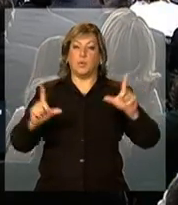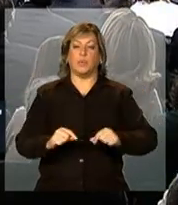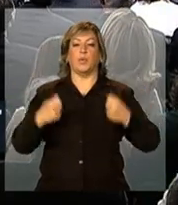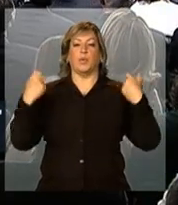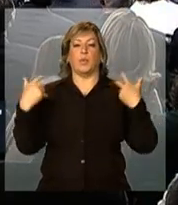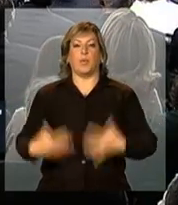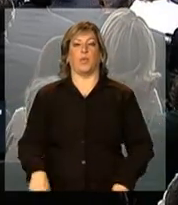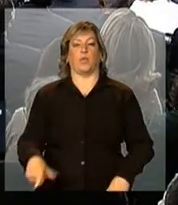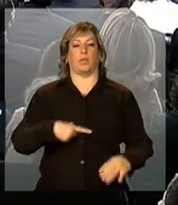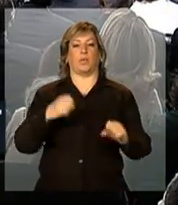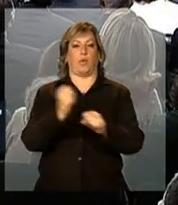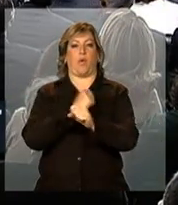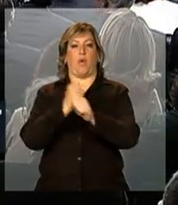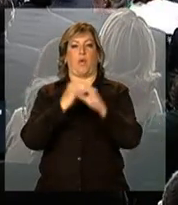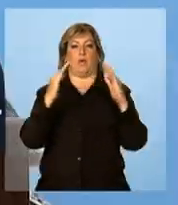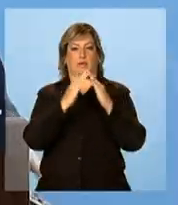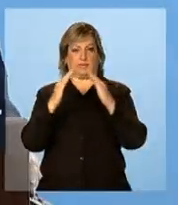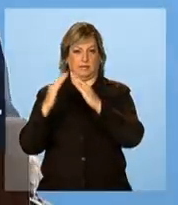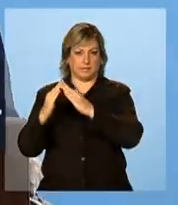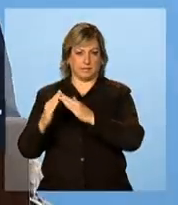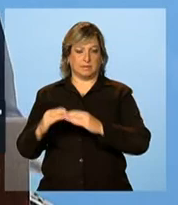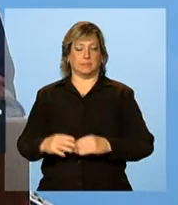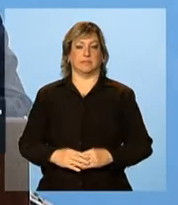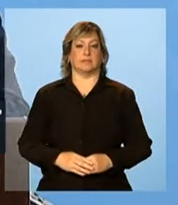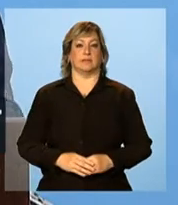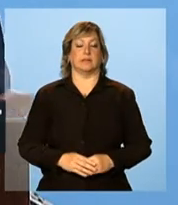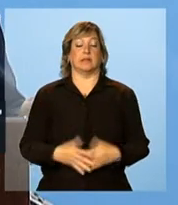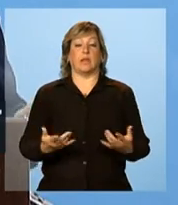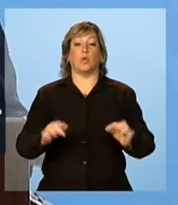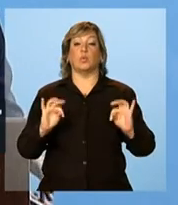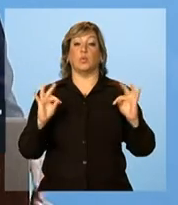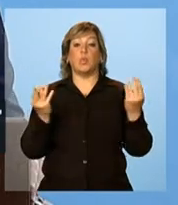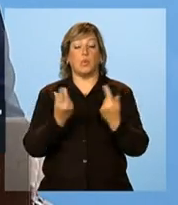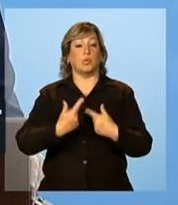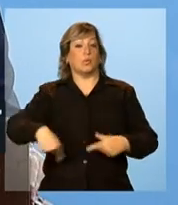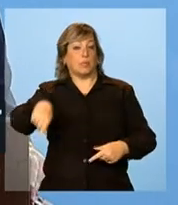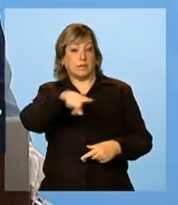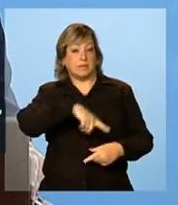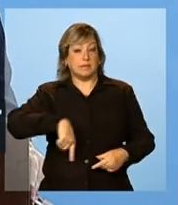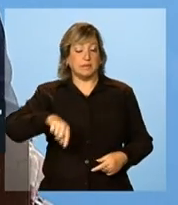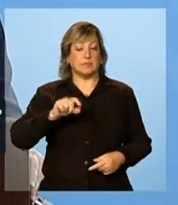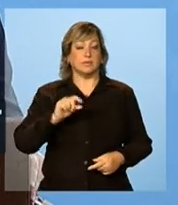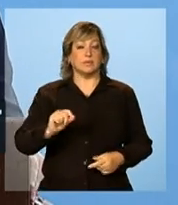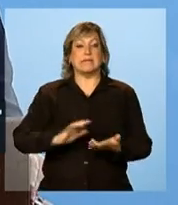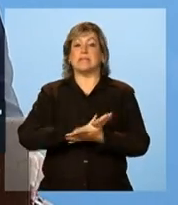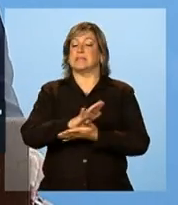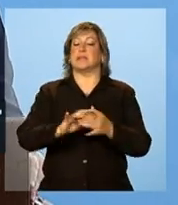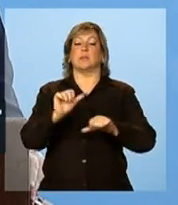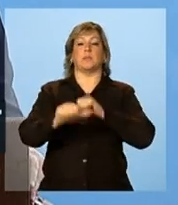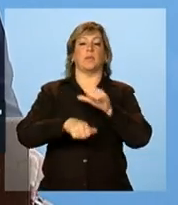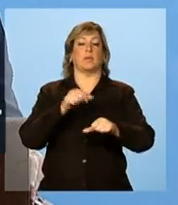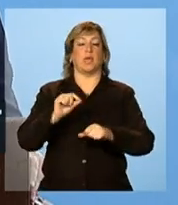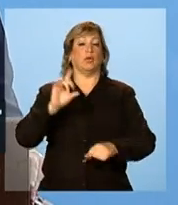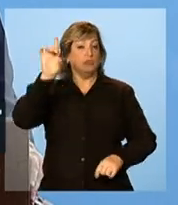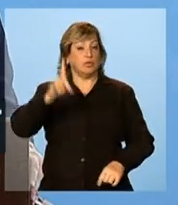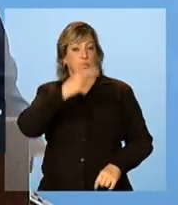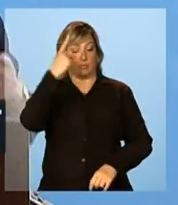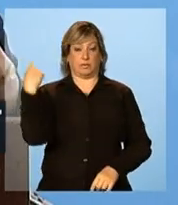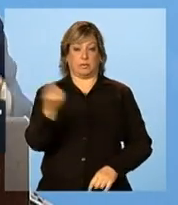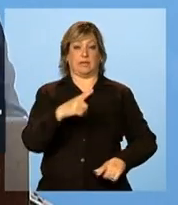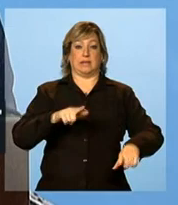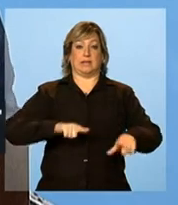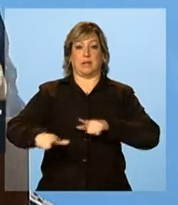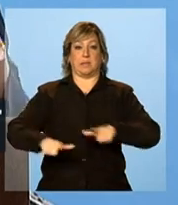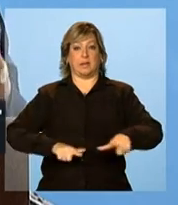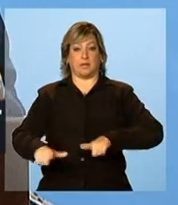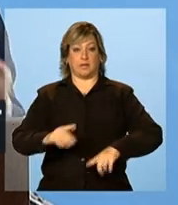custos da construção civil. E isso tudo sem alterar os direitos dos trabalhadores, sem